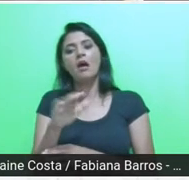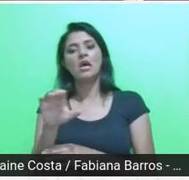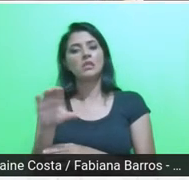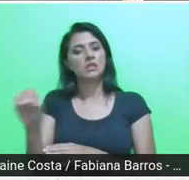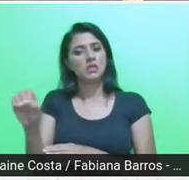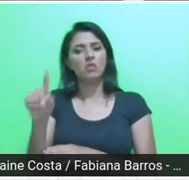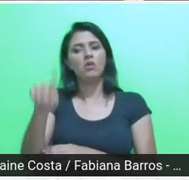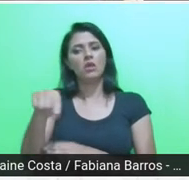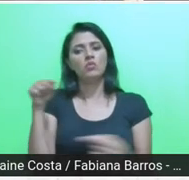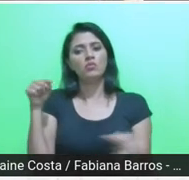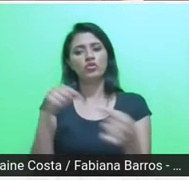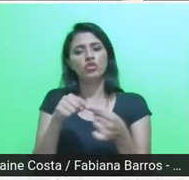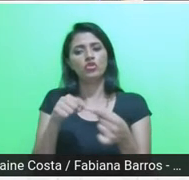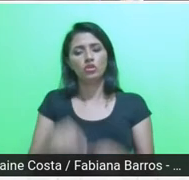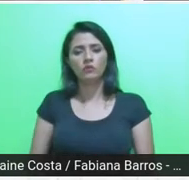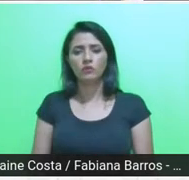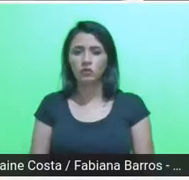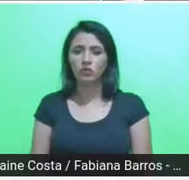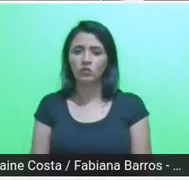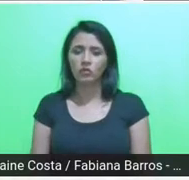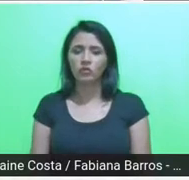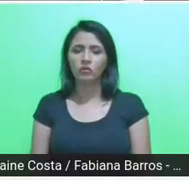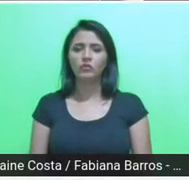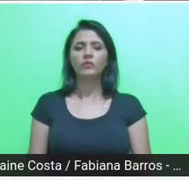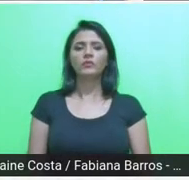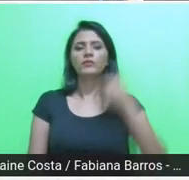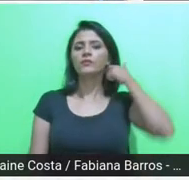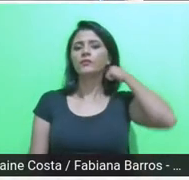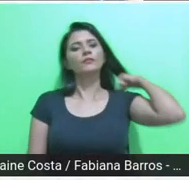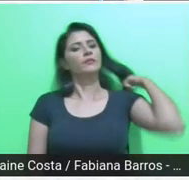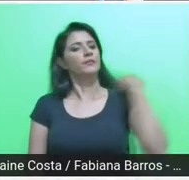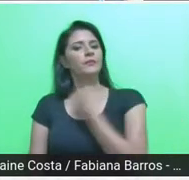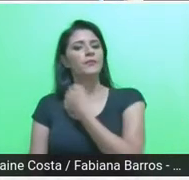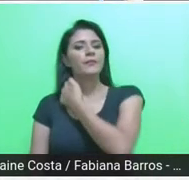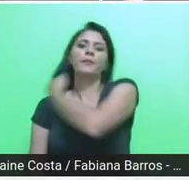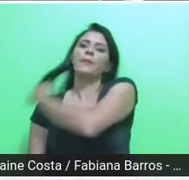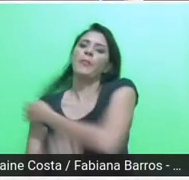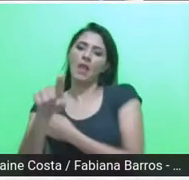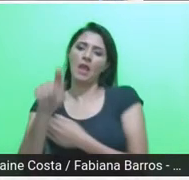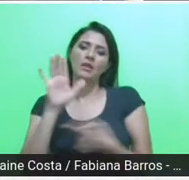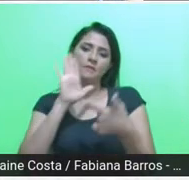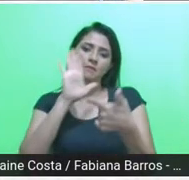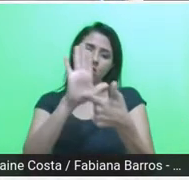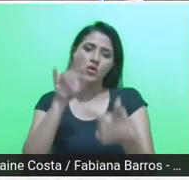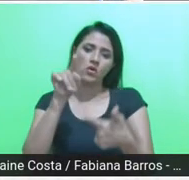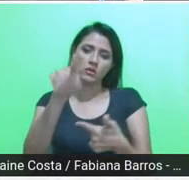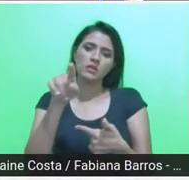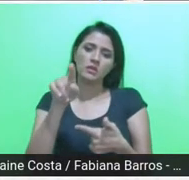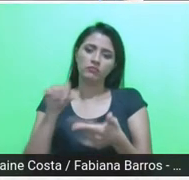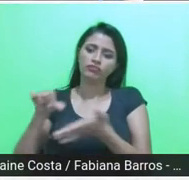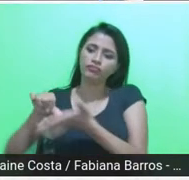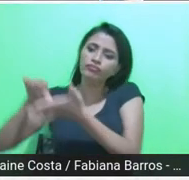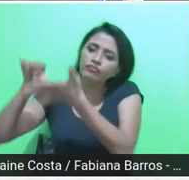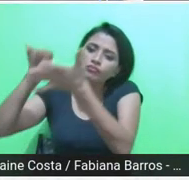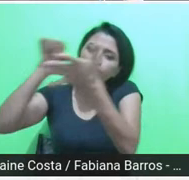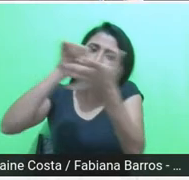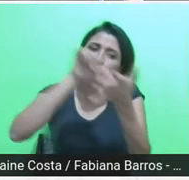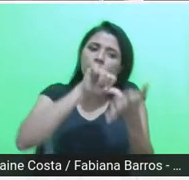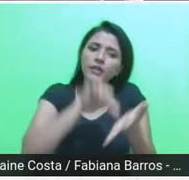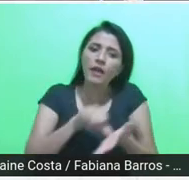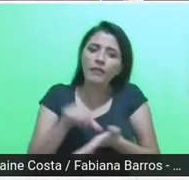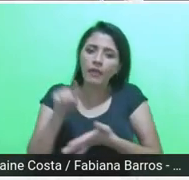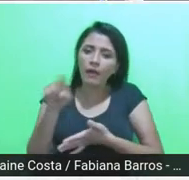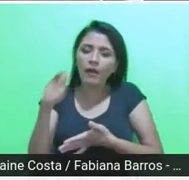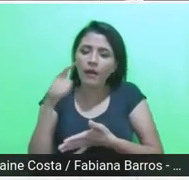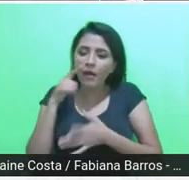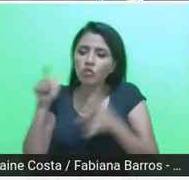pode passar. Bom, aqui mostra uma atuação do radar nos territórios, né, como que